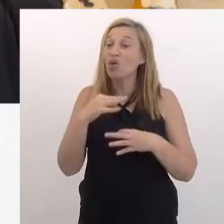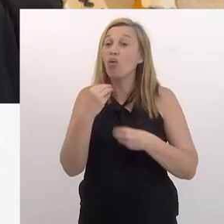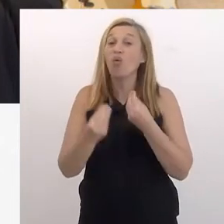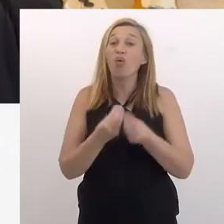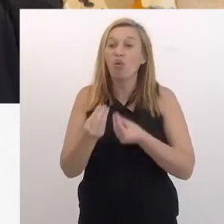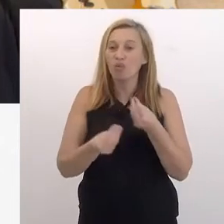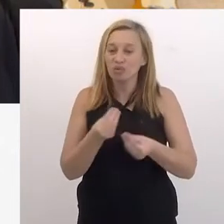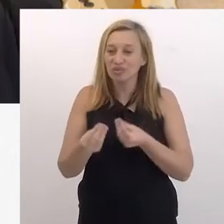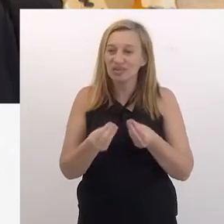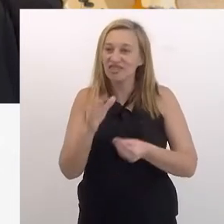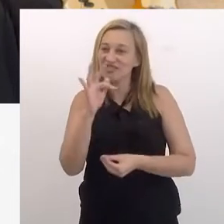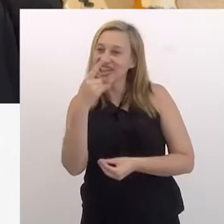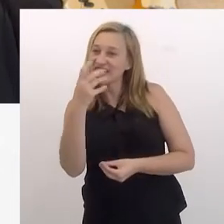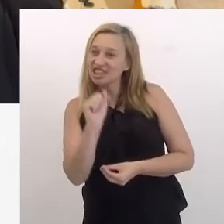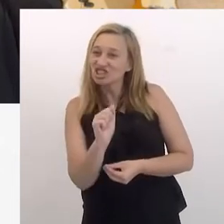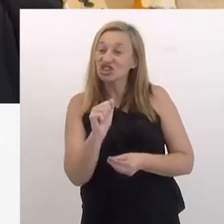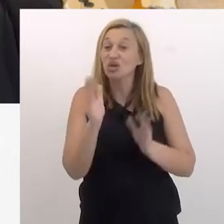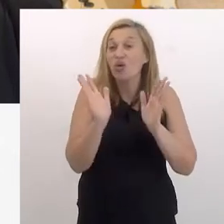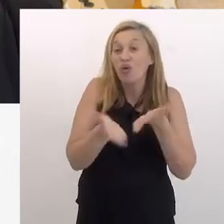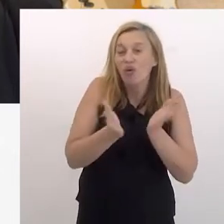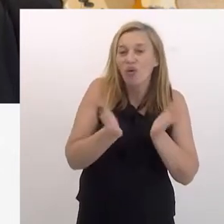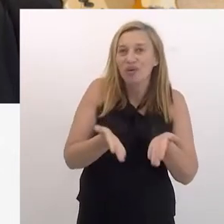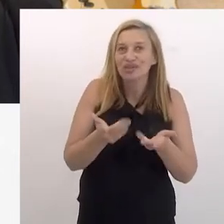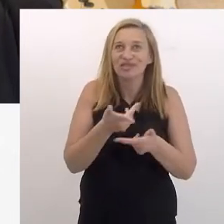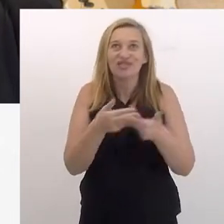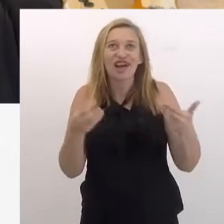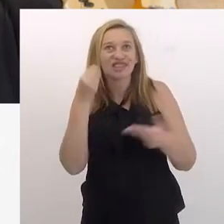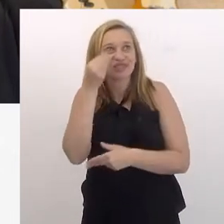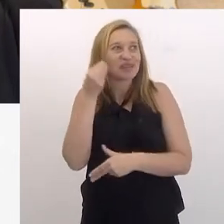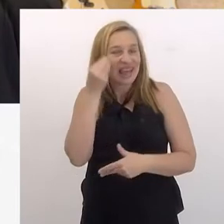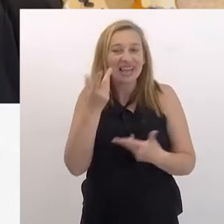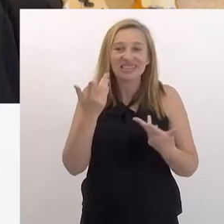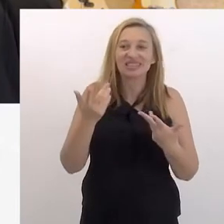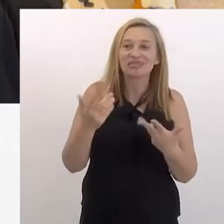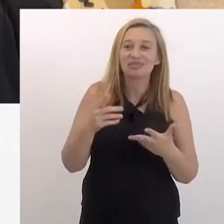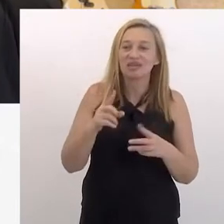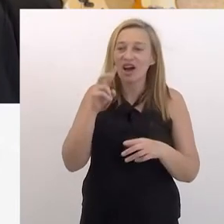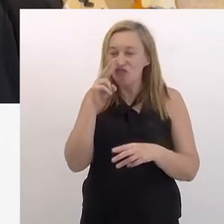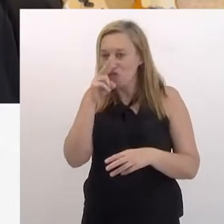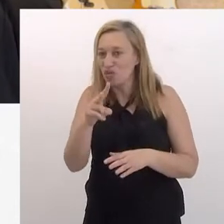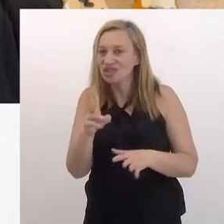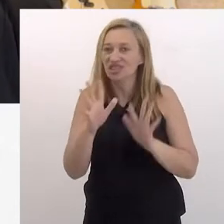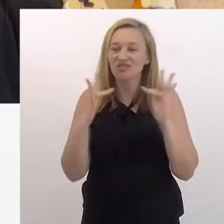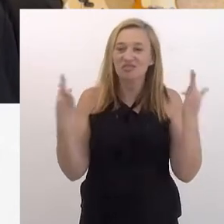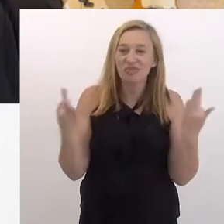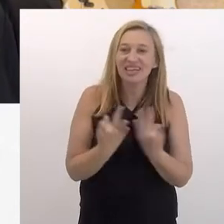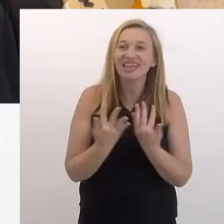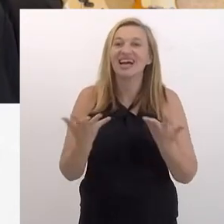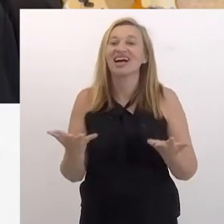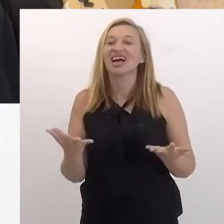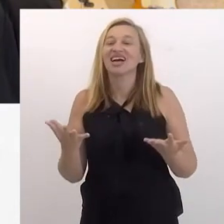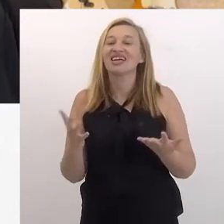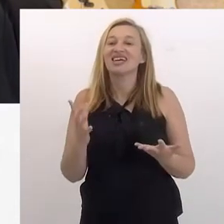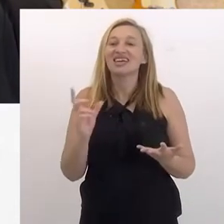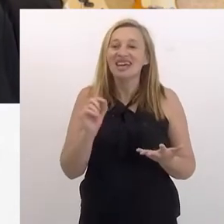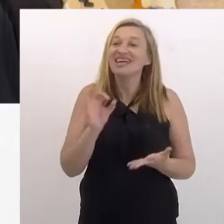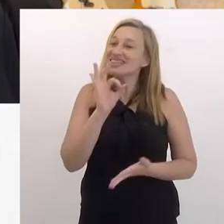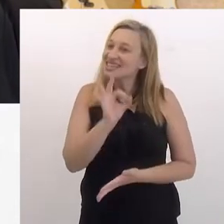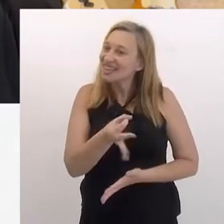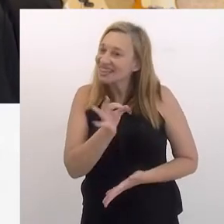faz todo sentido entender como é que a gente tem a Fernandinha hoje. Claro, várias experiências, mas a força da família,